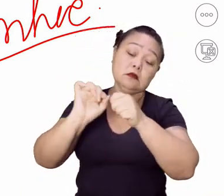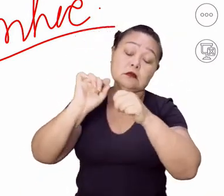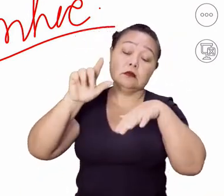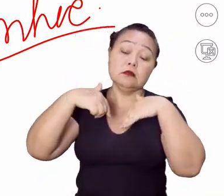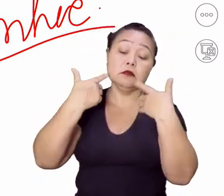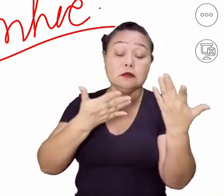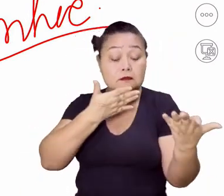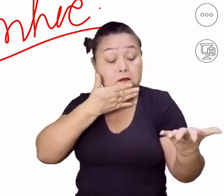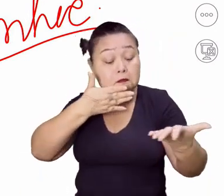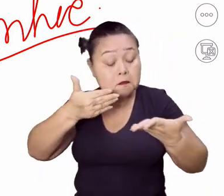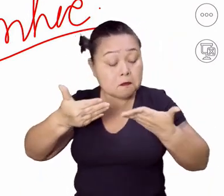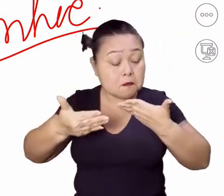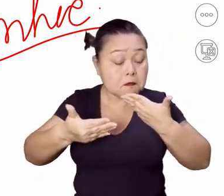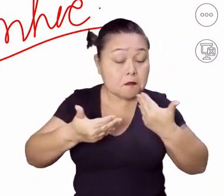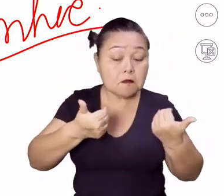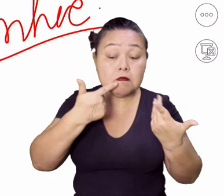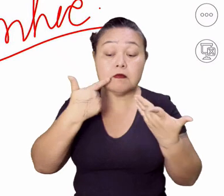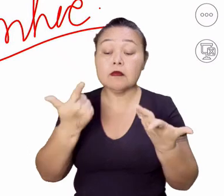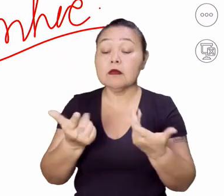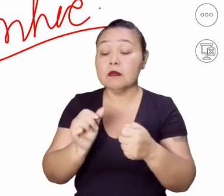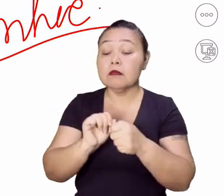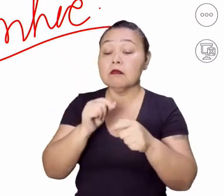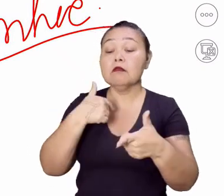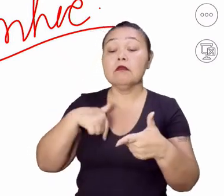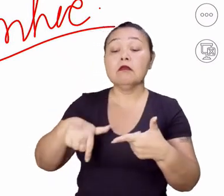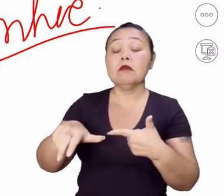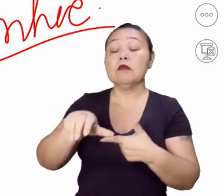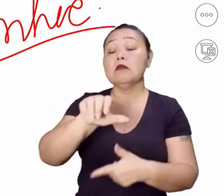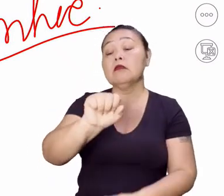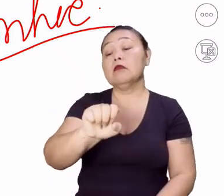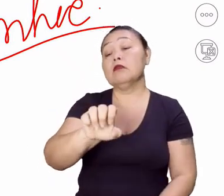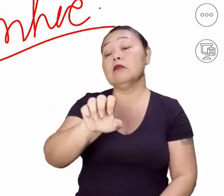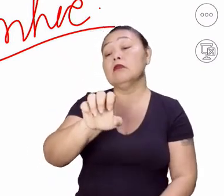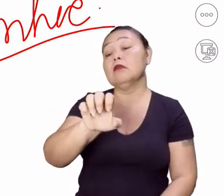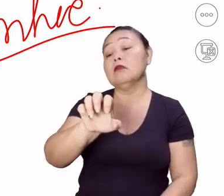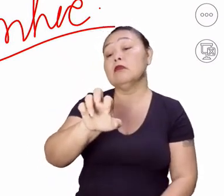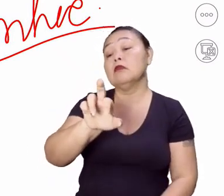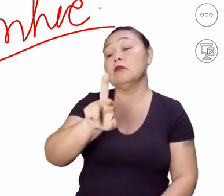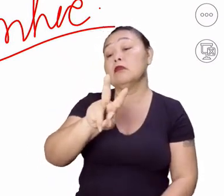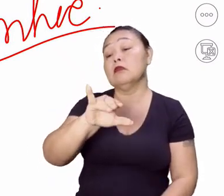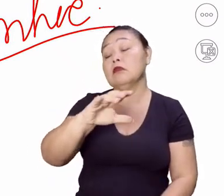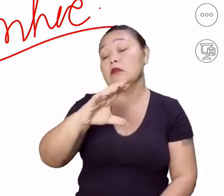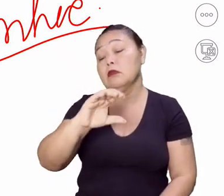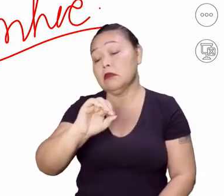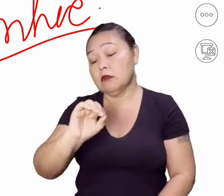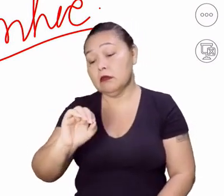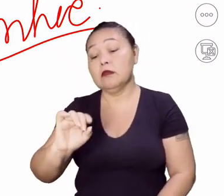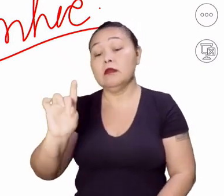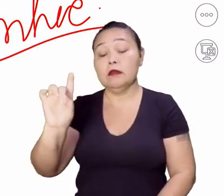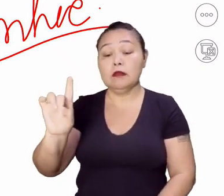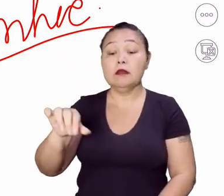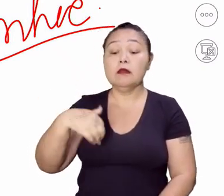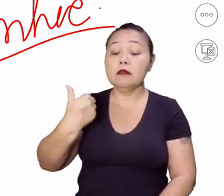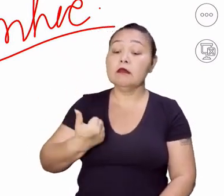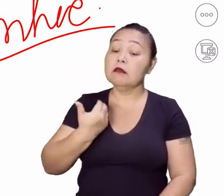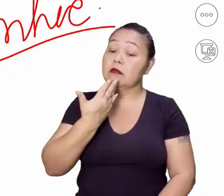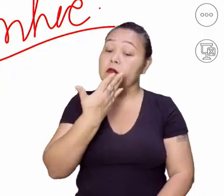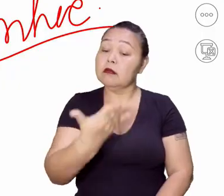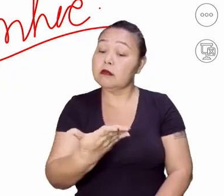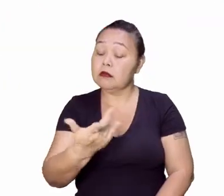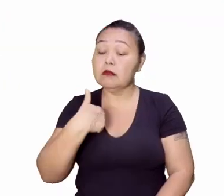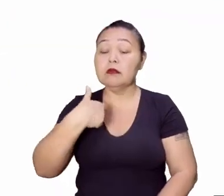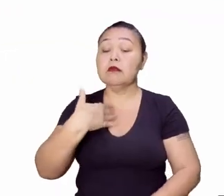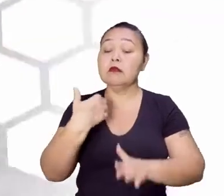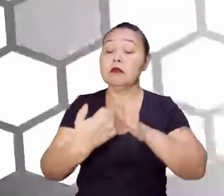melhorar o serviço, né? Para melhorar a entrega que elas precisam fazer para as empresas,